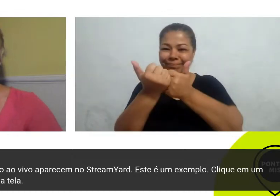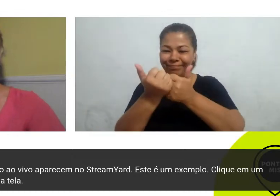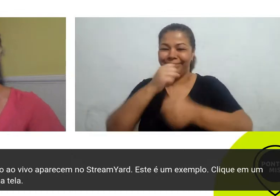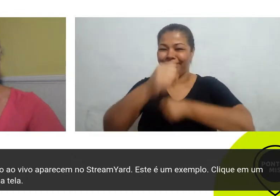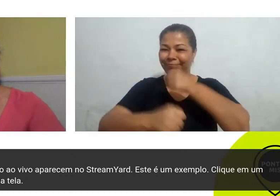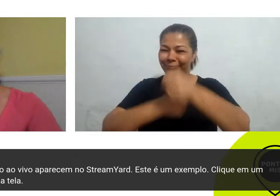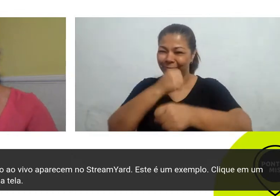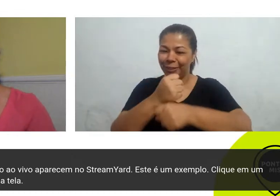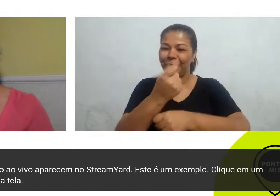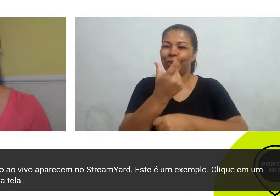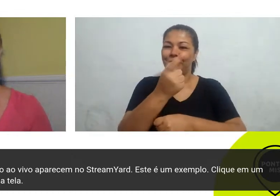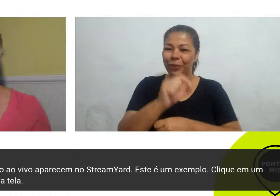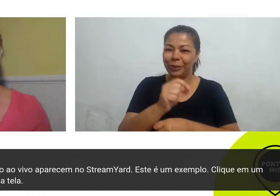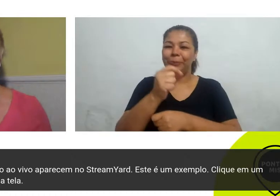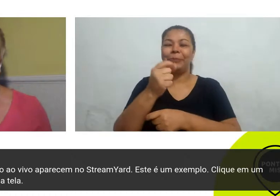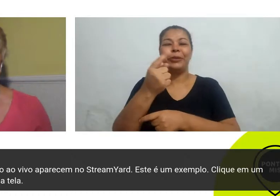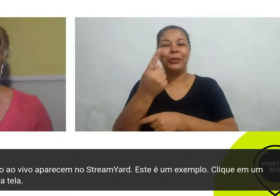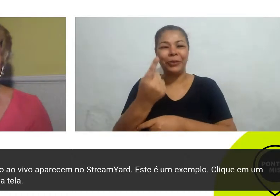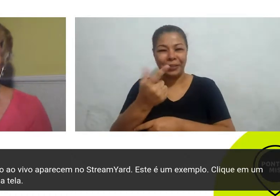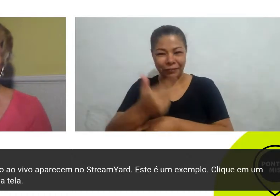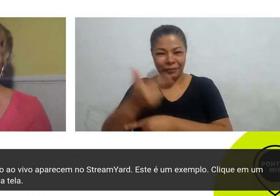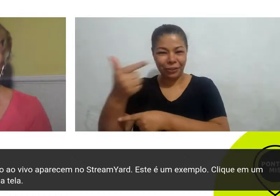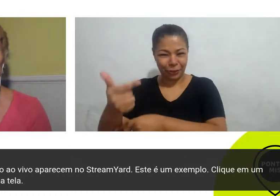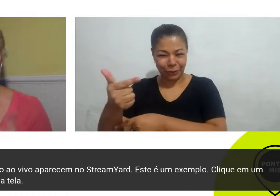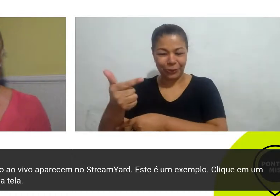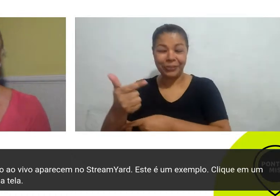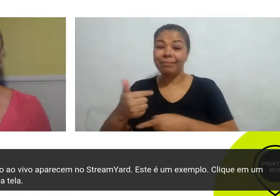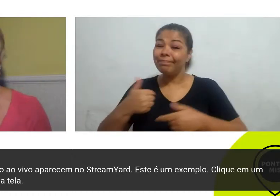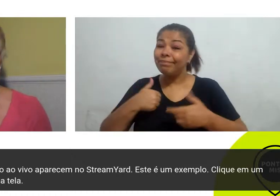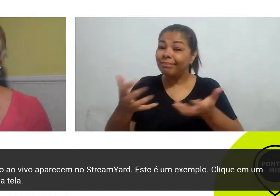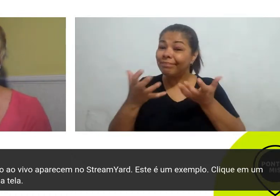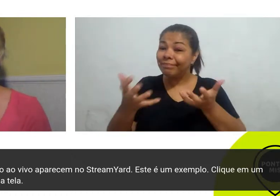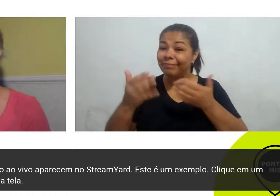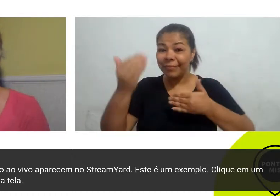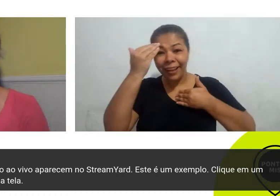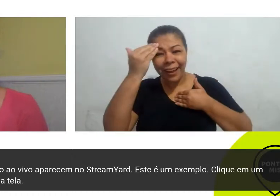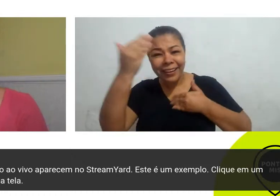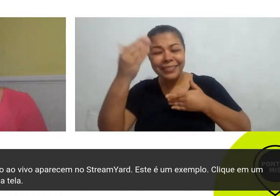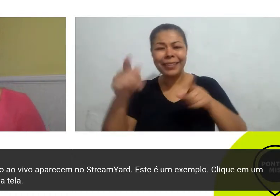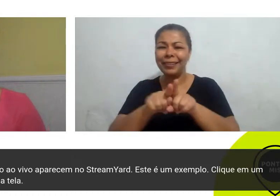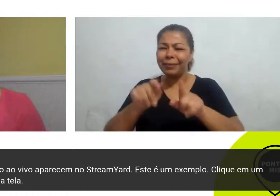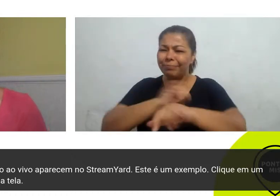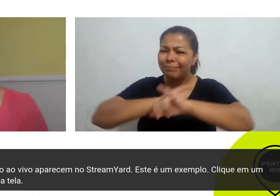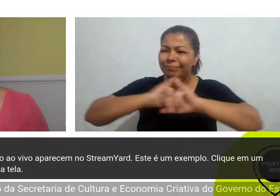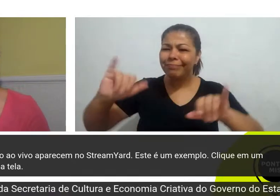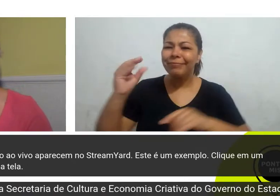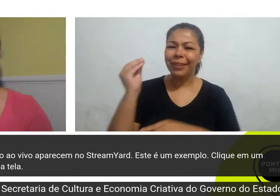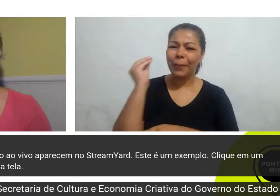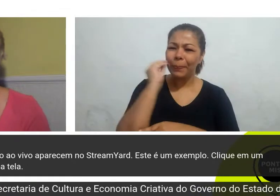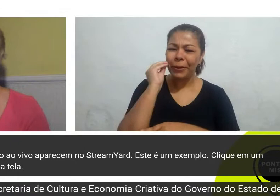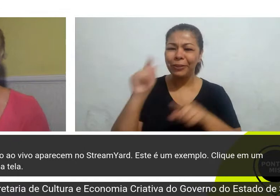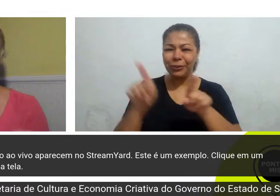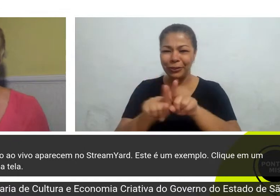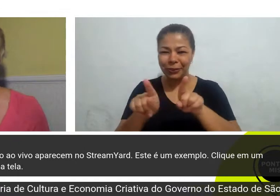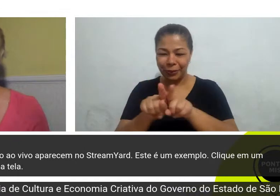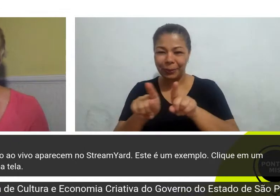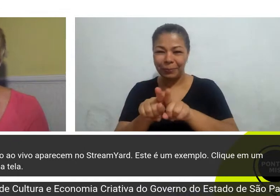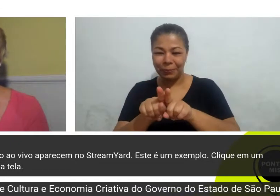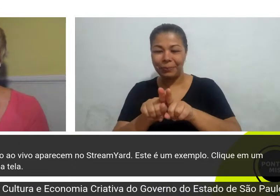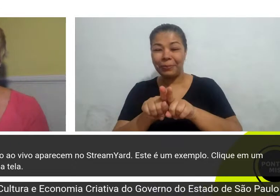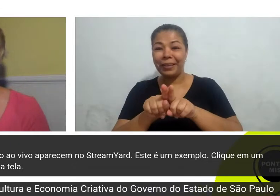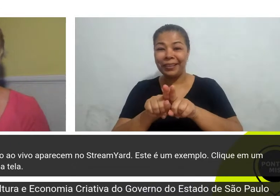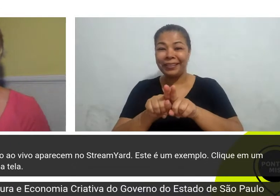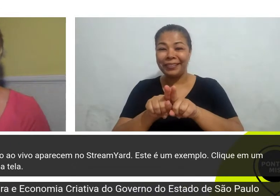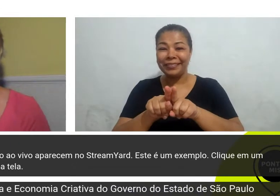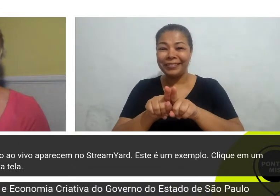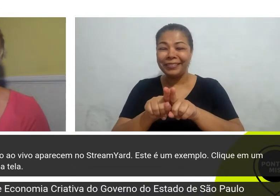quero agradecer em especial hoje mandar um beijo para o Cal Hambúrguer e para a Van Fresno que graças a eles